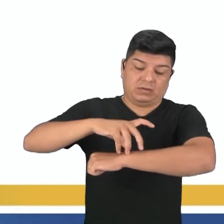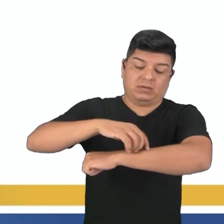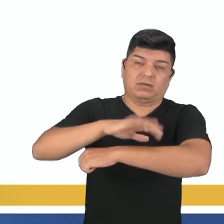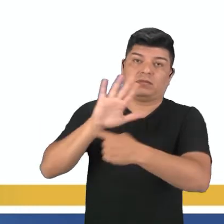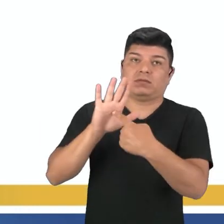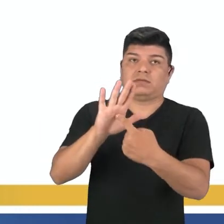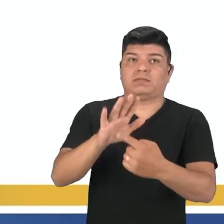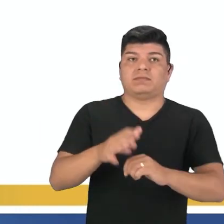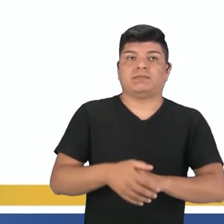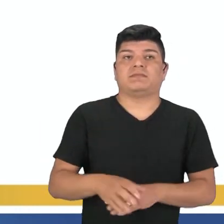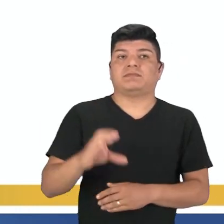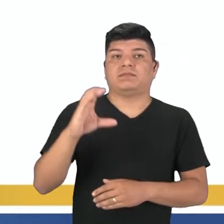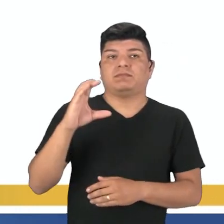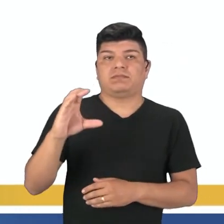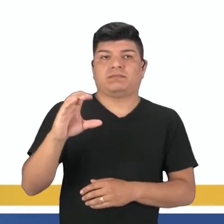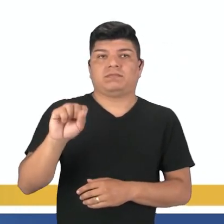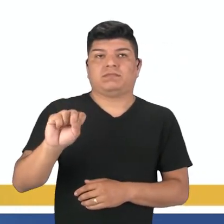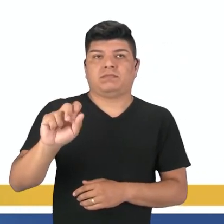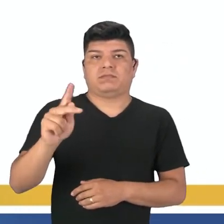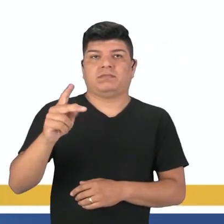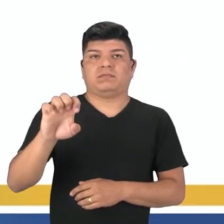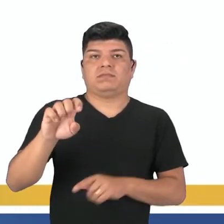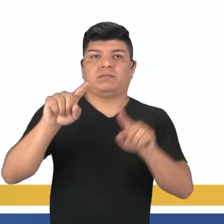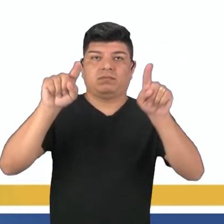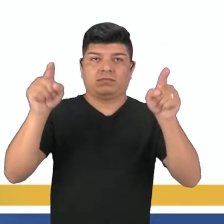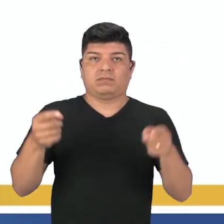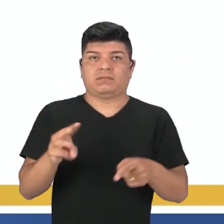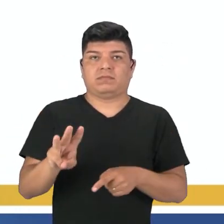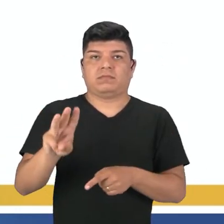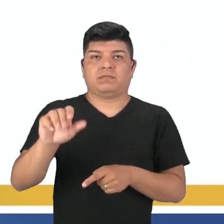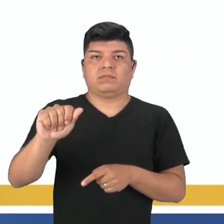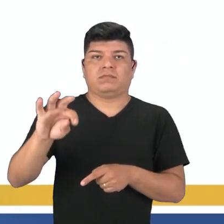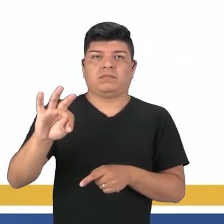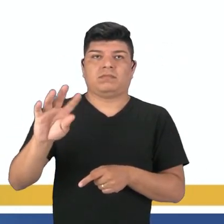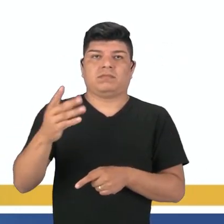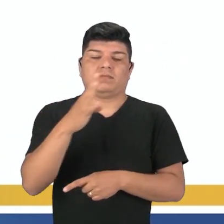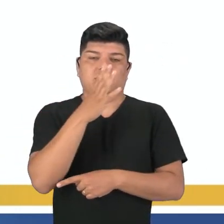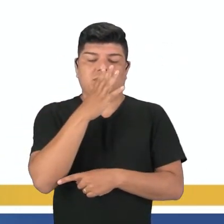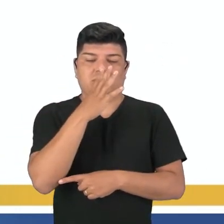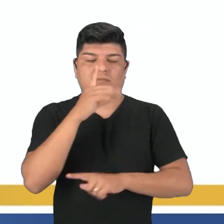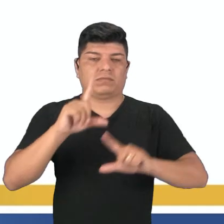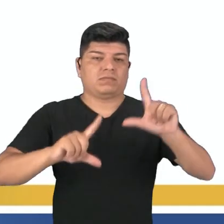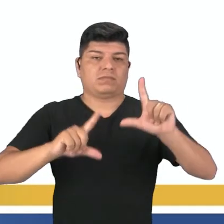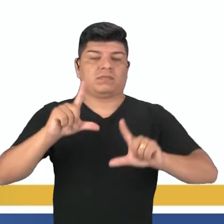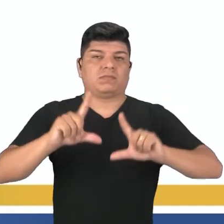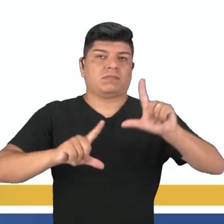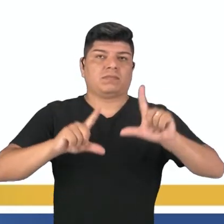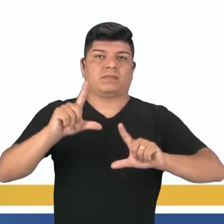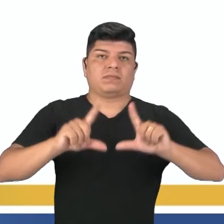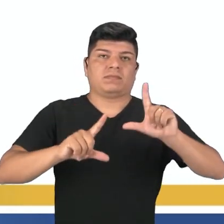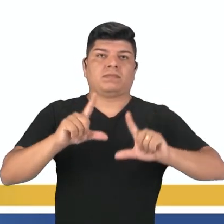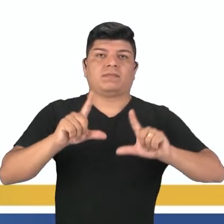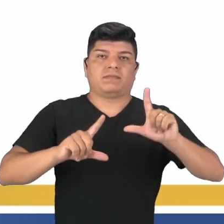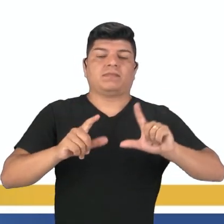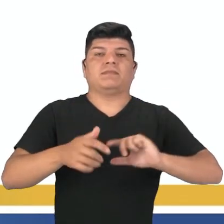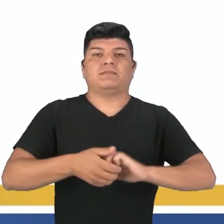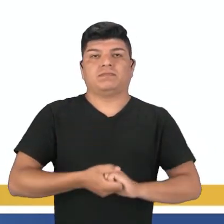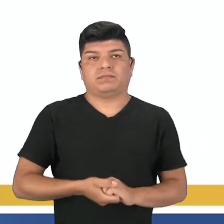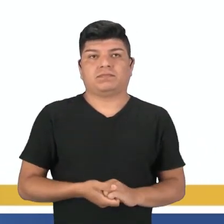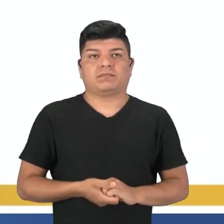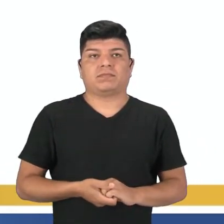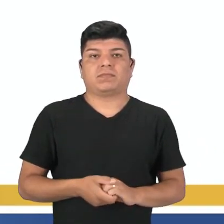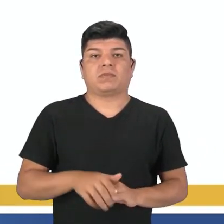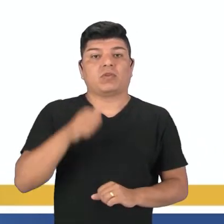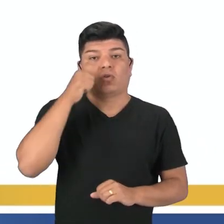apareceu. E na letra C, she, watch TV, que é assistir TV, when the woman arrived,